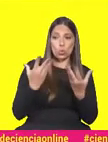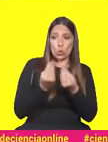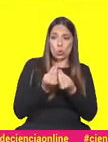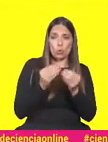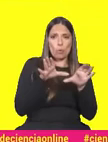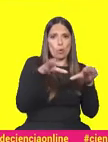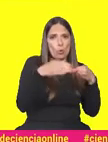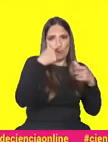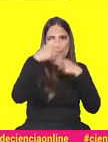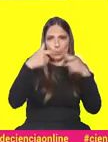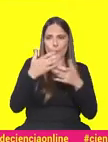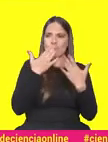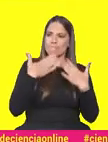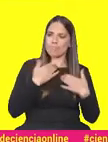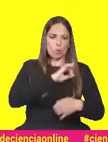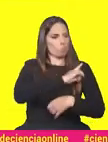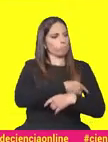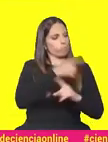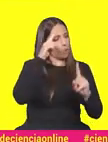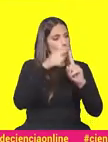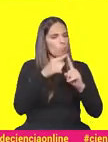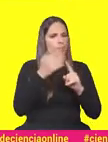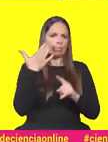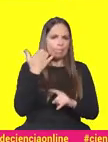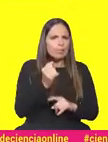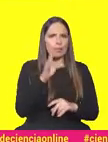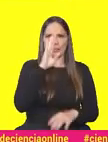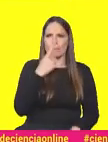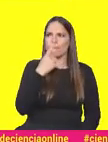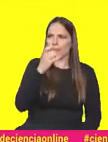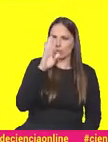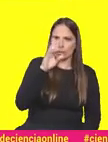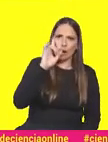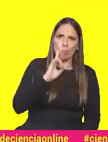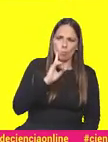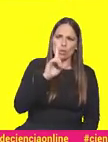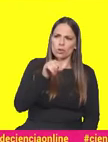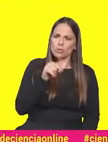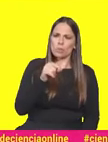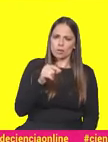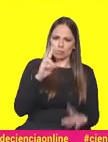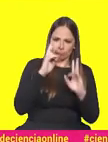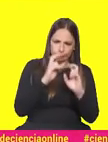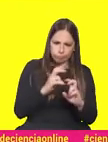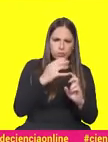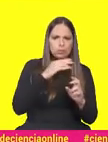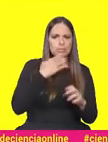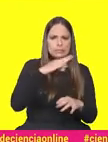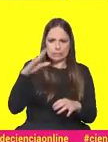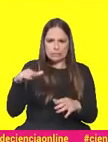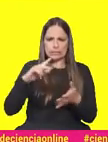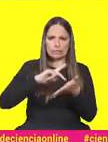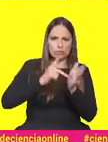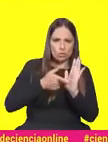conjunto de pessoas que me deram força para arriscar. Agora, se perguntam se as mulheres também dão cartas na área científica e tecnológica em